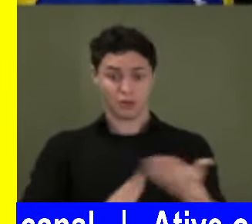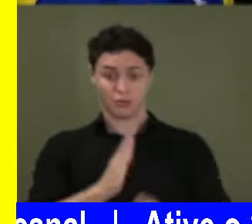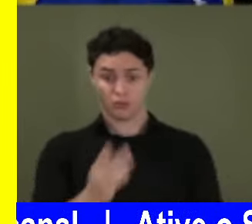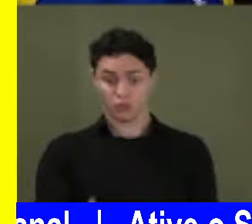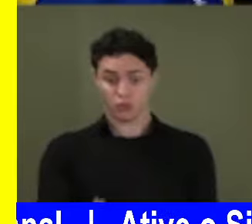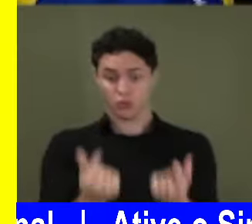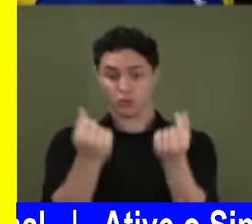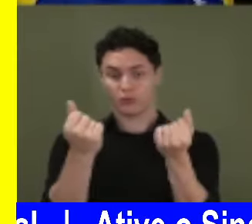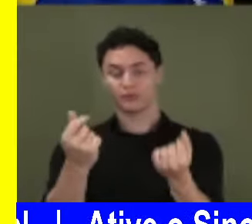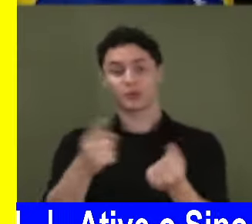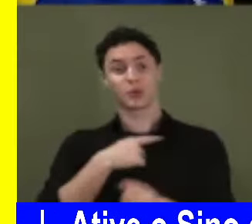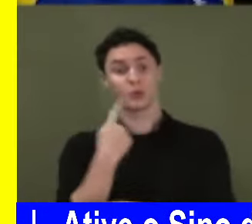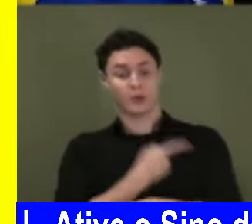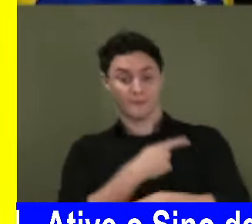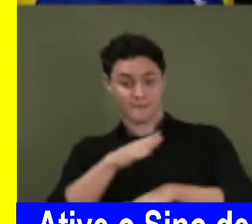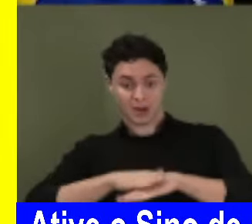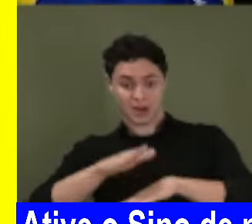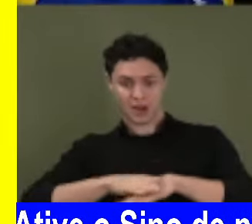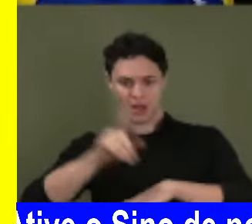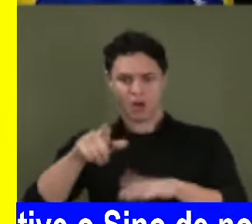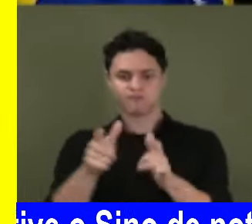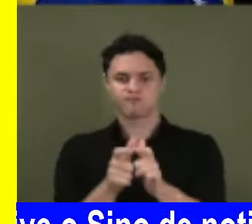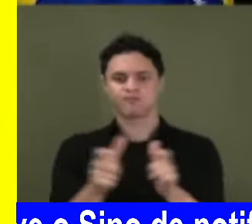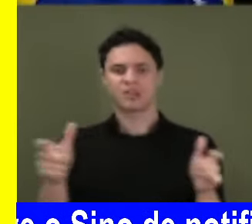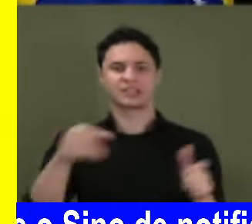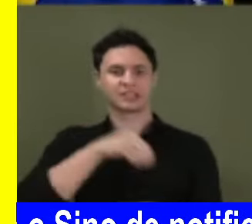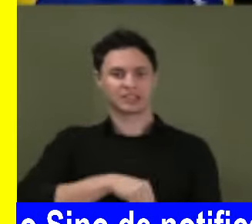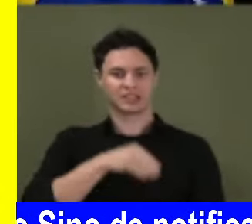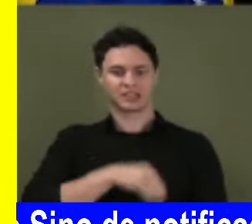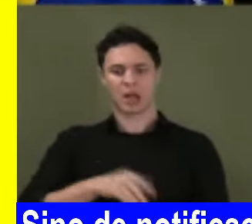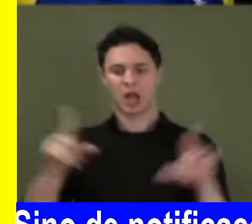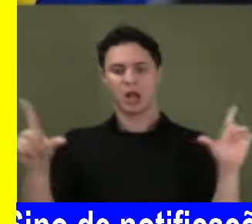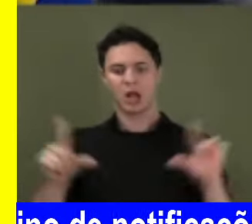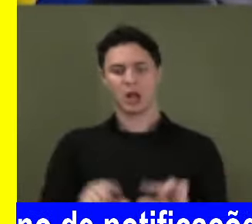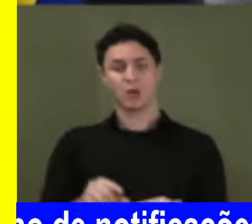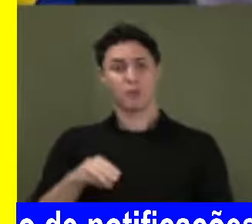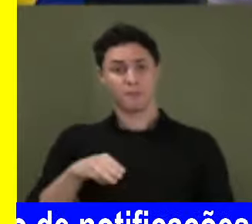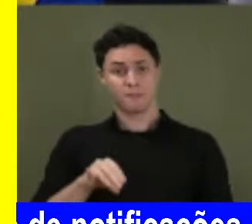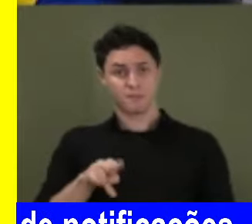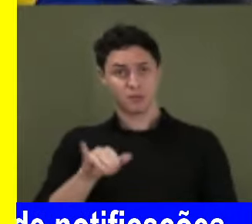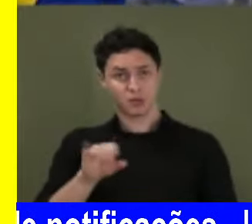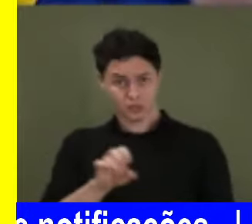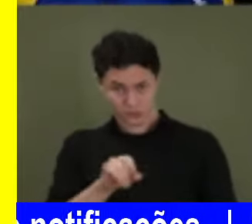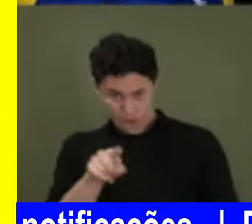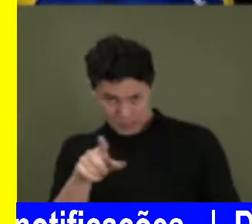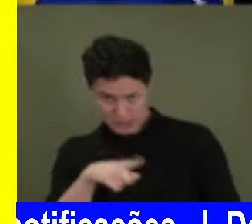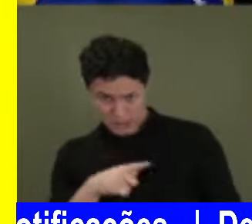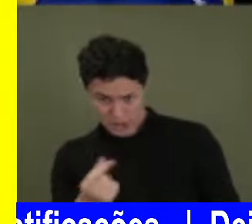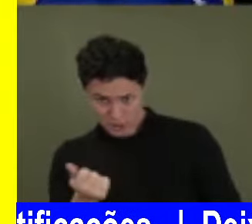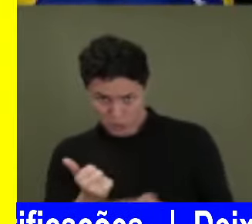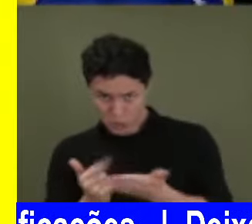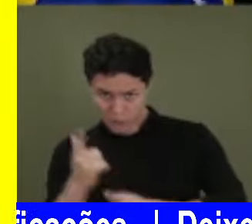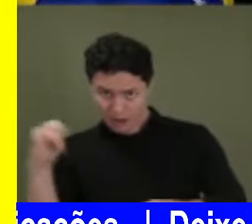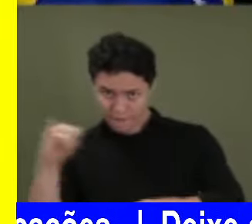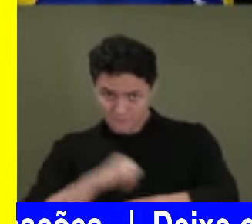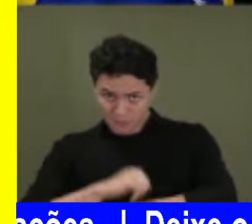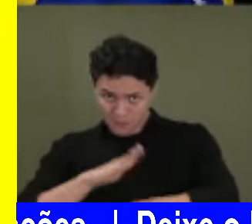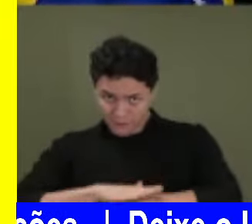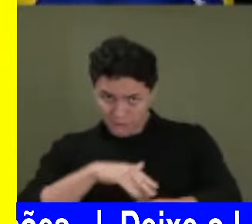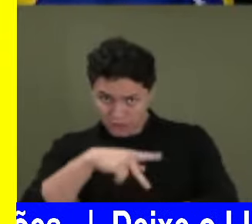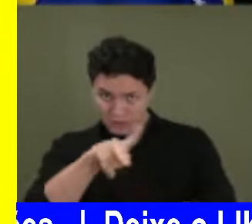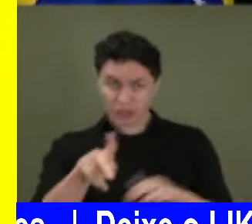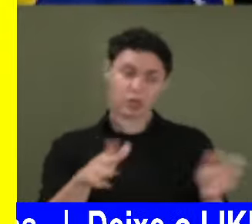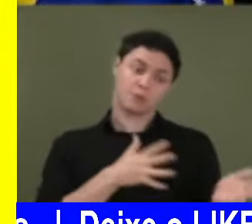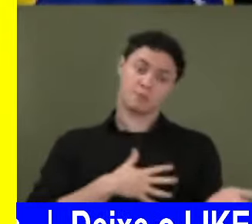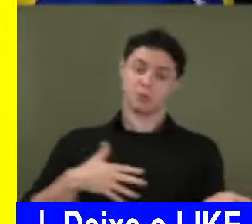E cabe a nós não deixar. Tem que aumentar o salário mínimo. Se você, Lula, tem dinheiro para comprar um avião para você... Ah, é igual a primeira